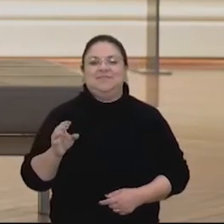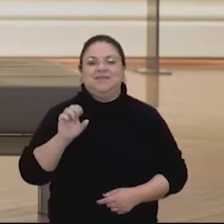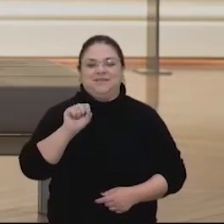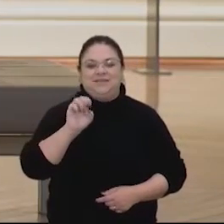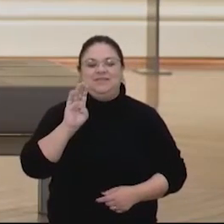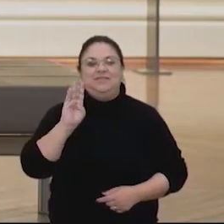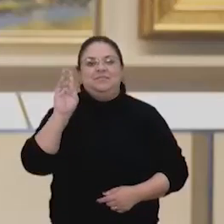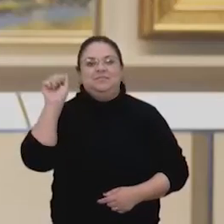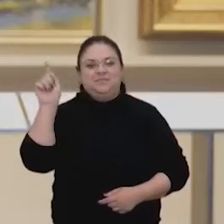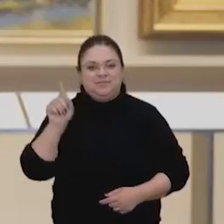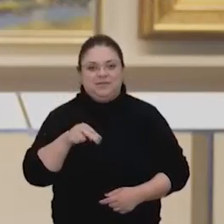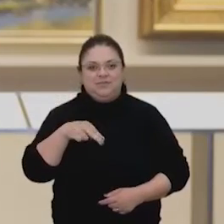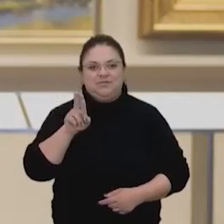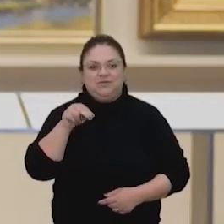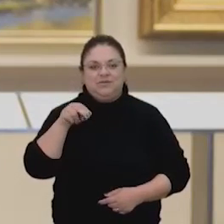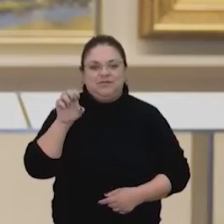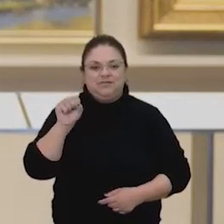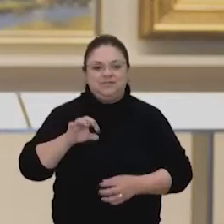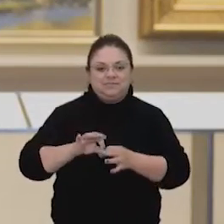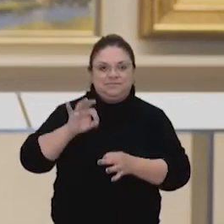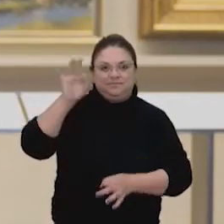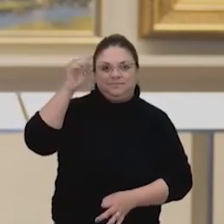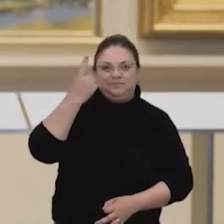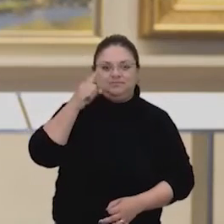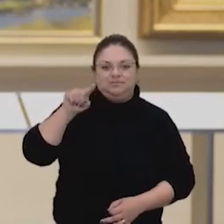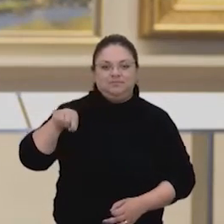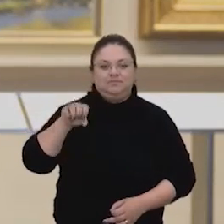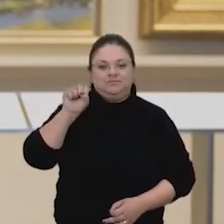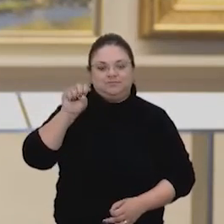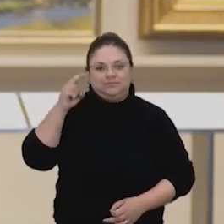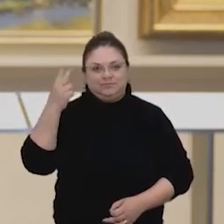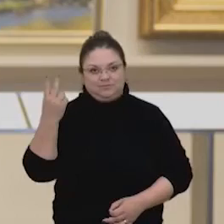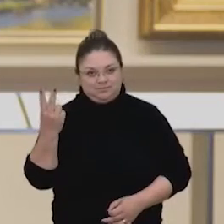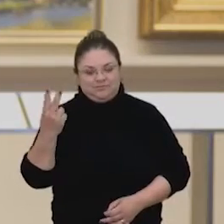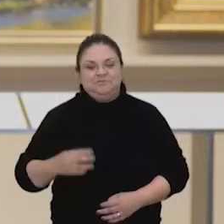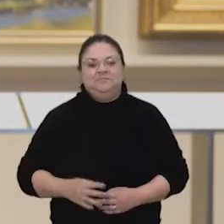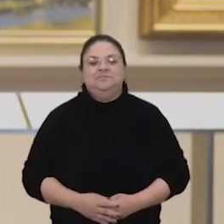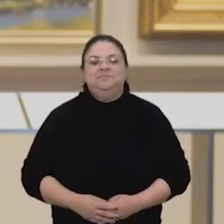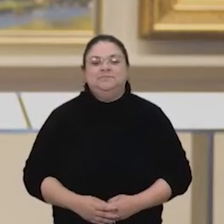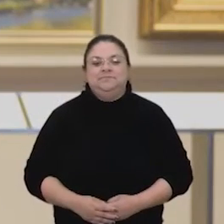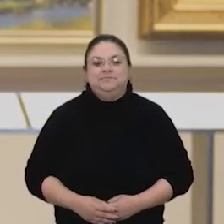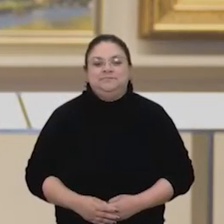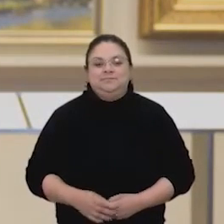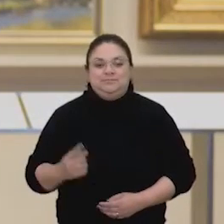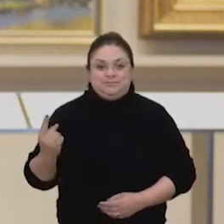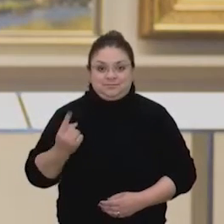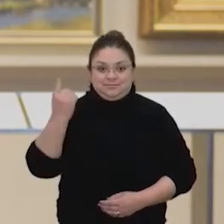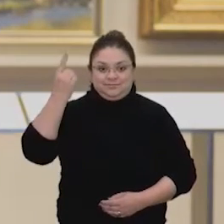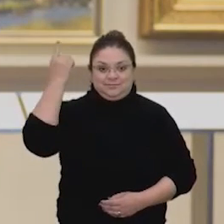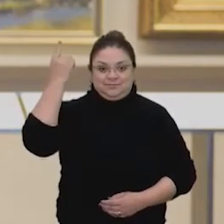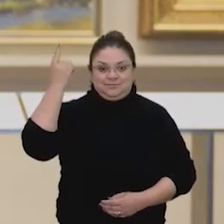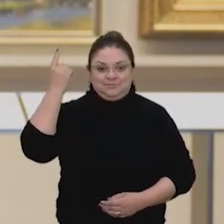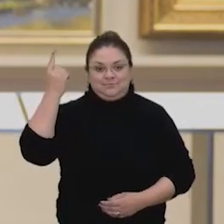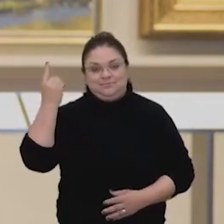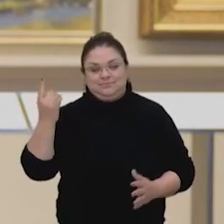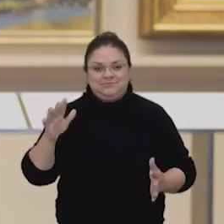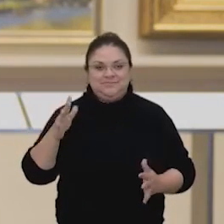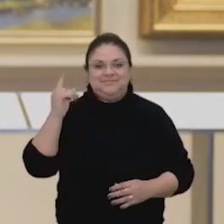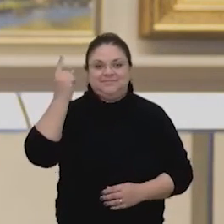Seba Nunes, tenho um i82, um i83 de altura, então sou um homem alto até,